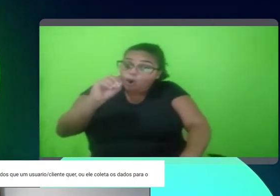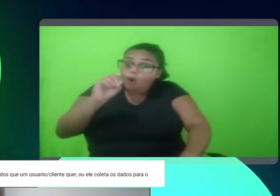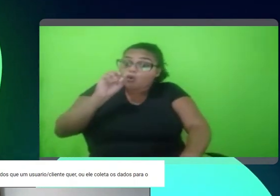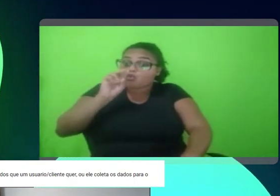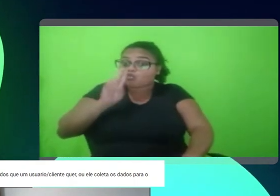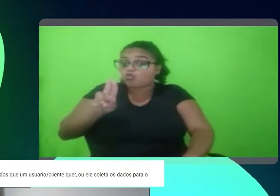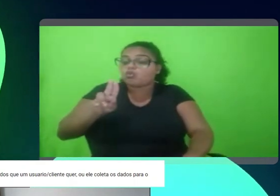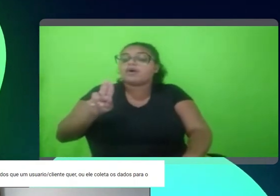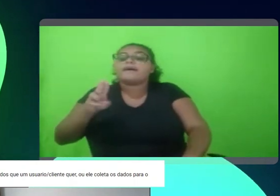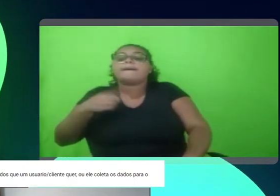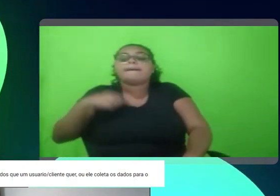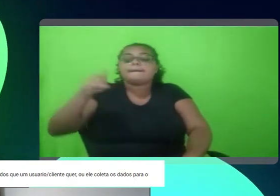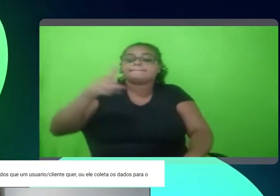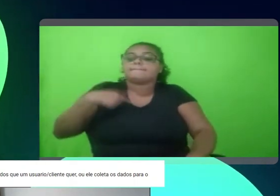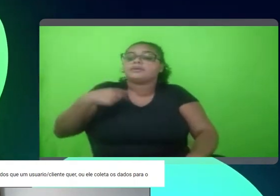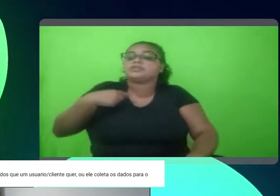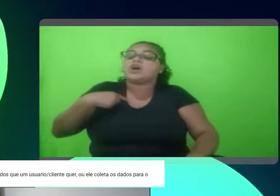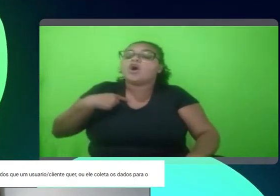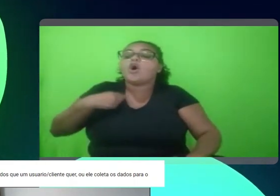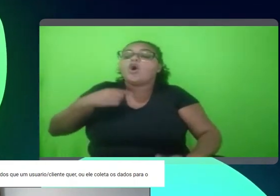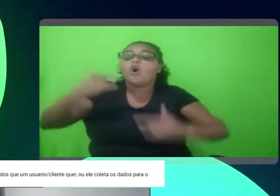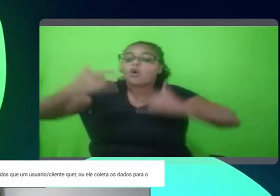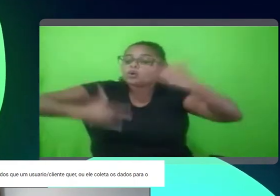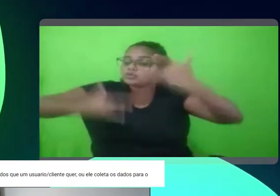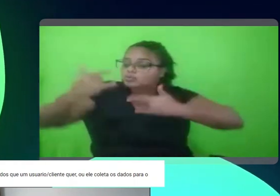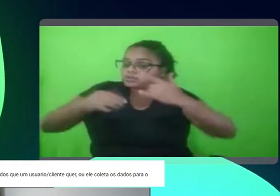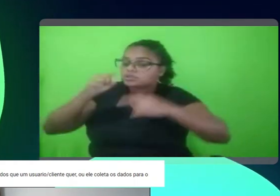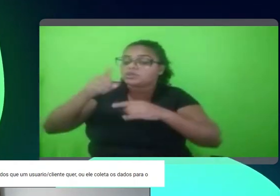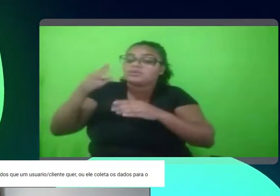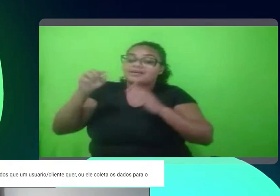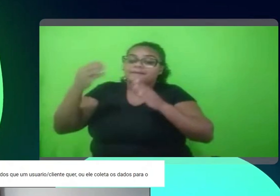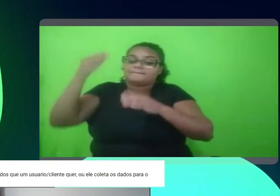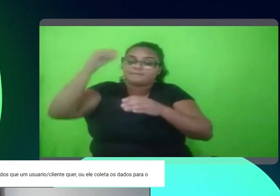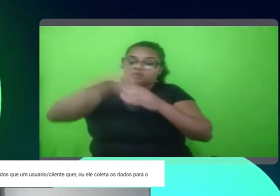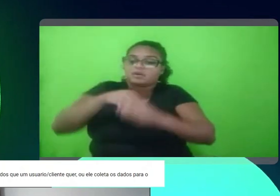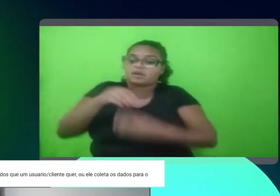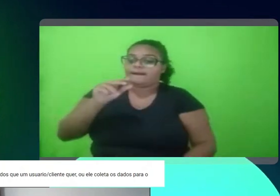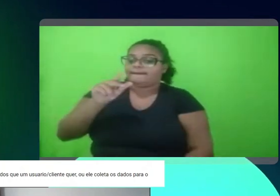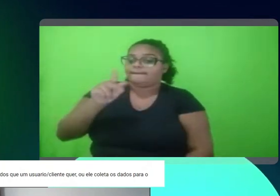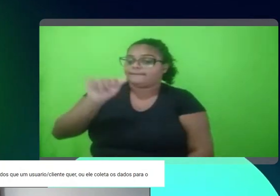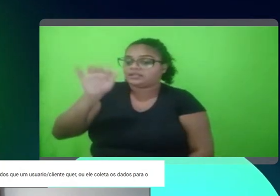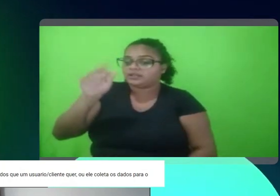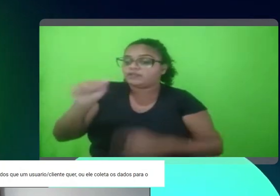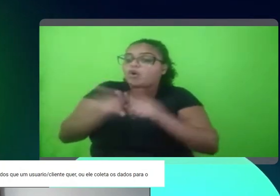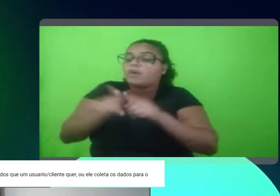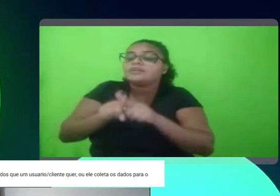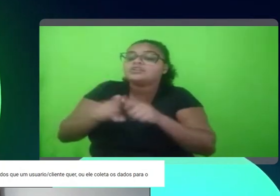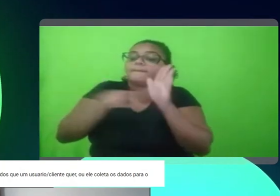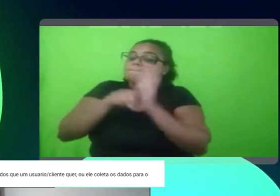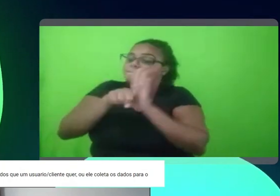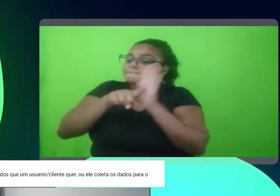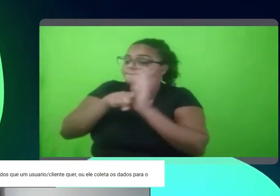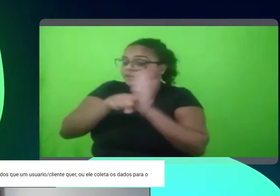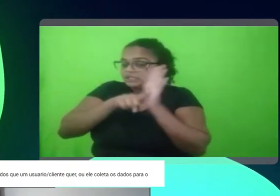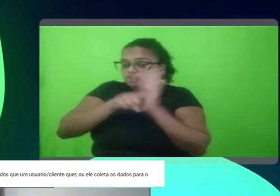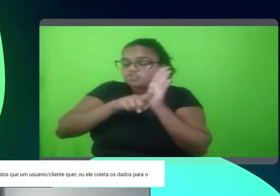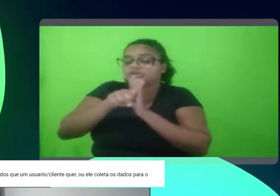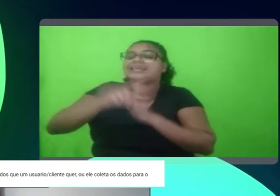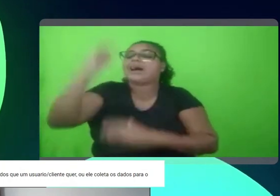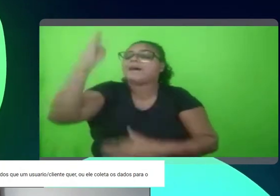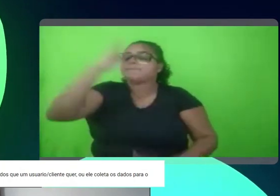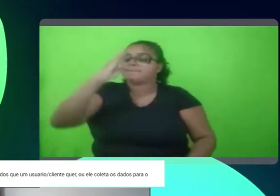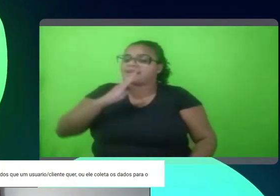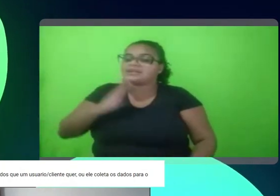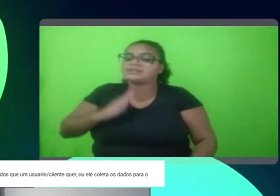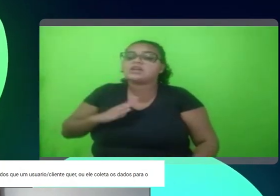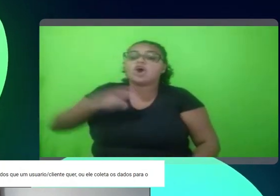você pensar em otimização dentro de uma plataforma de pesquisa, tá? Quando a gente fala de pesquisa hoje, aqui